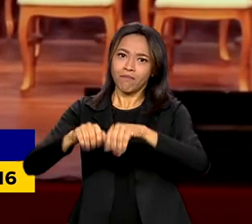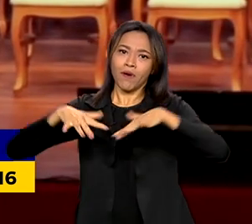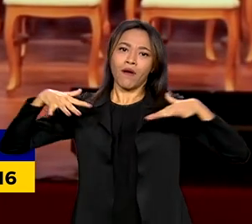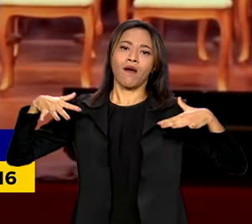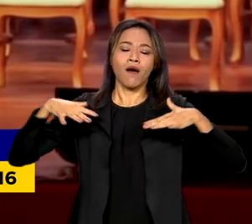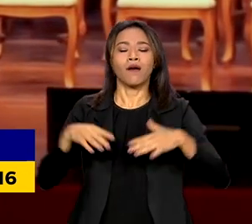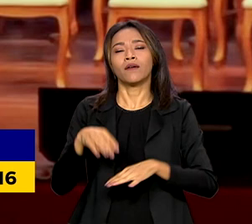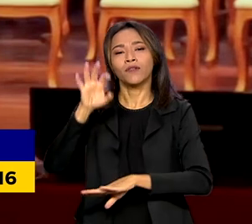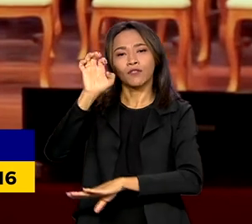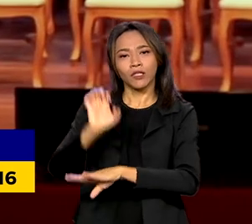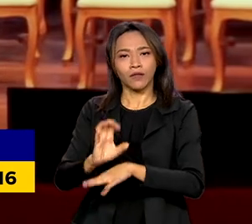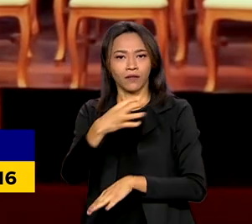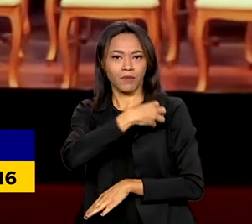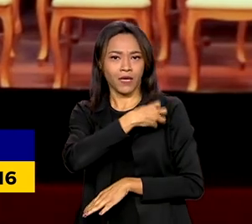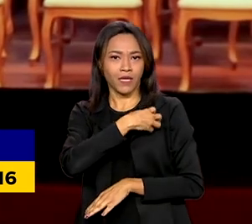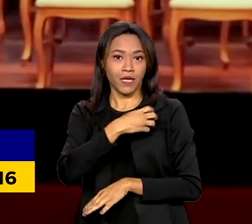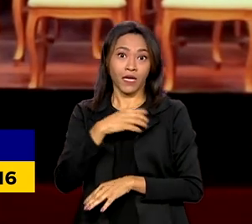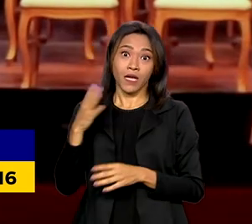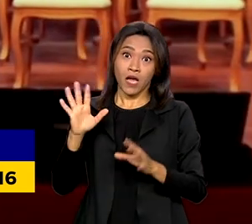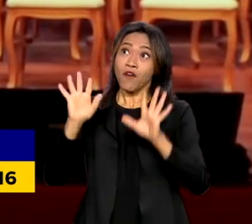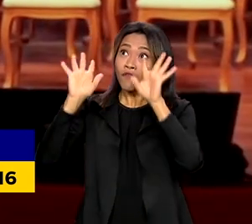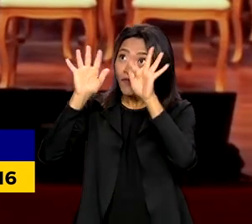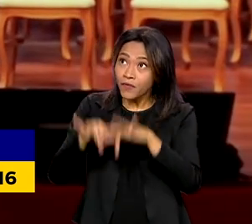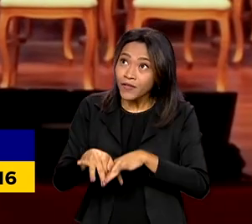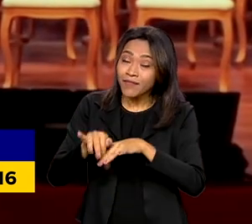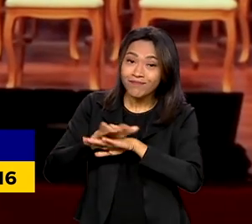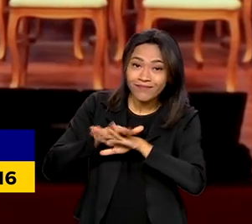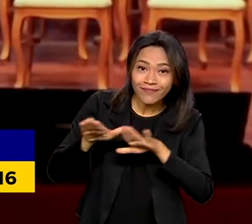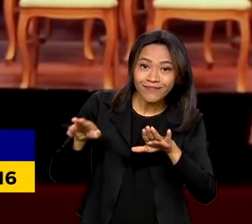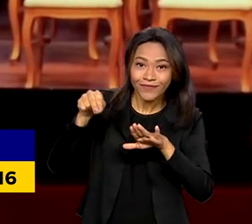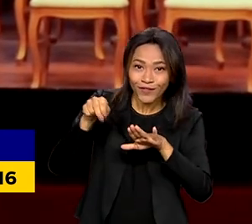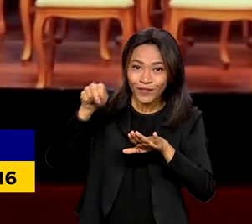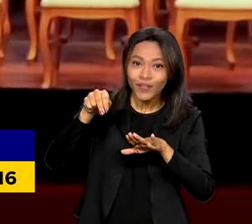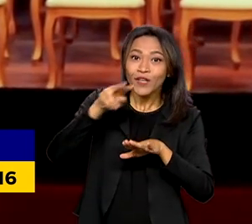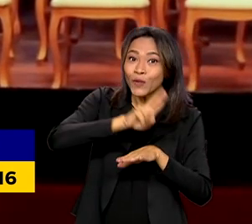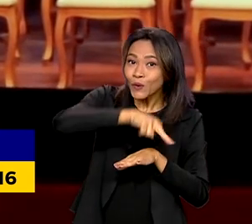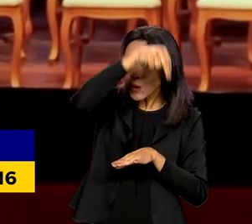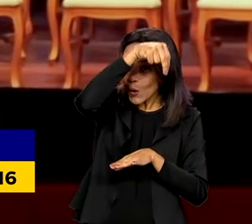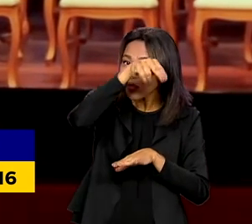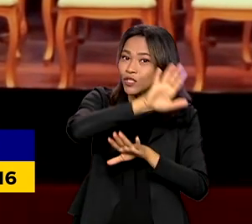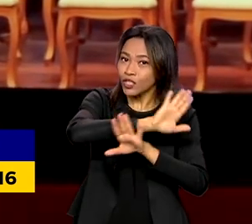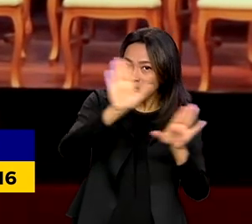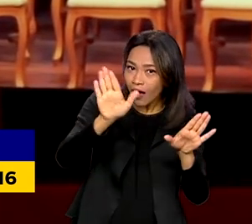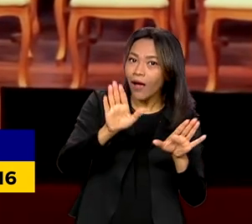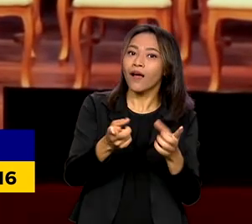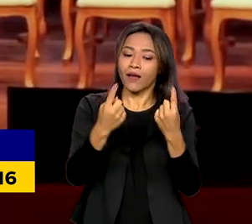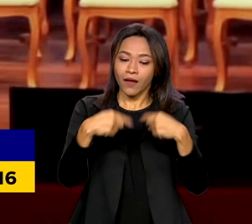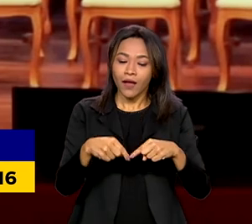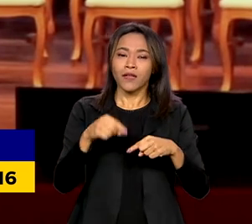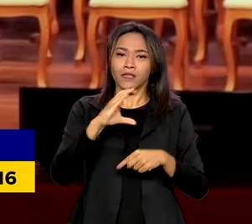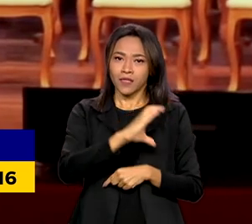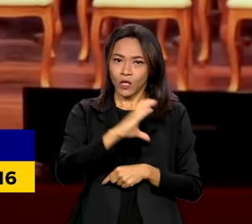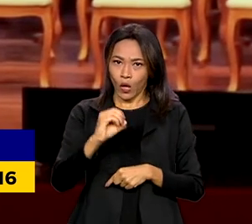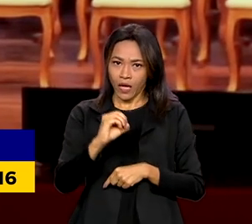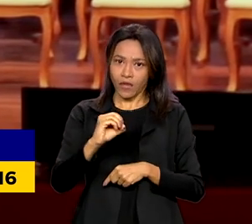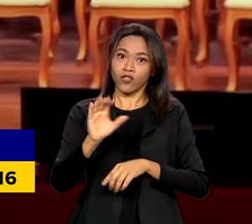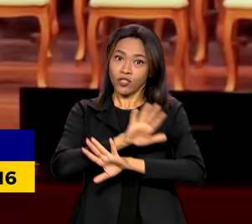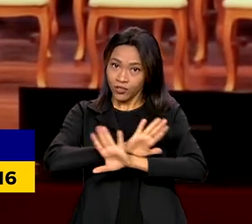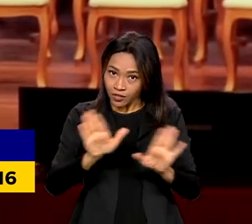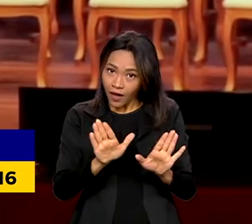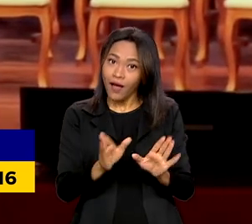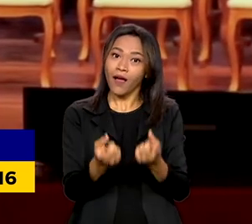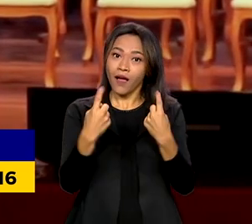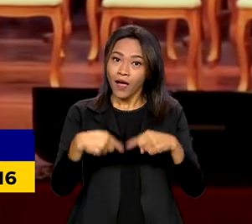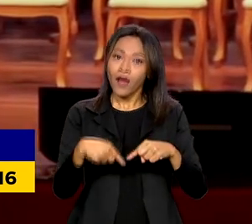concluímos o giro da região Norte. Já concluímos o Centro-Oeste. E vamos finalizando no Sul